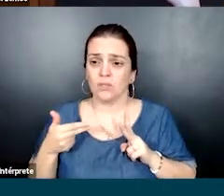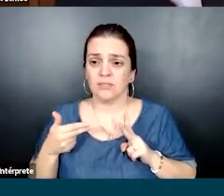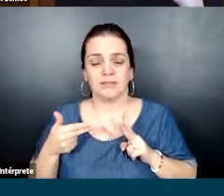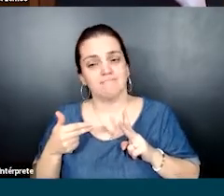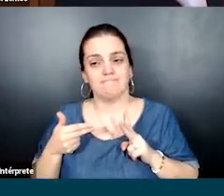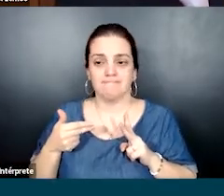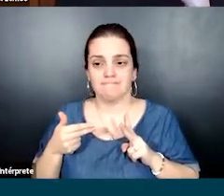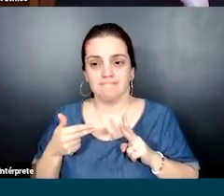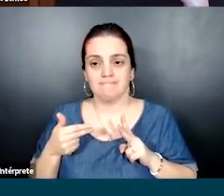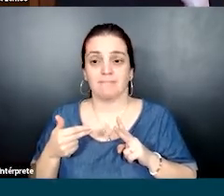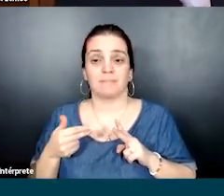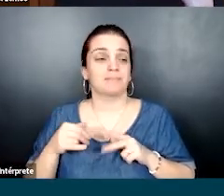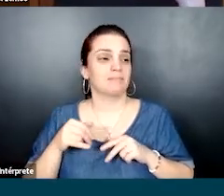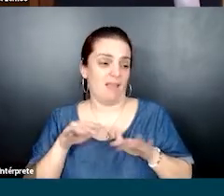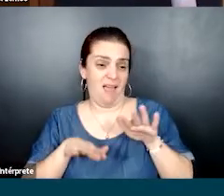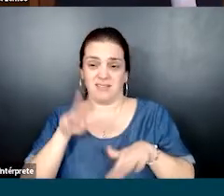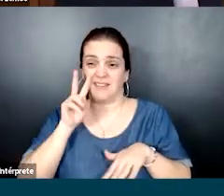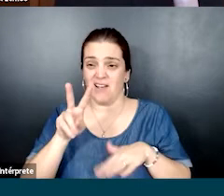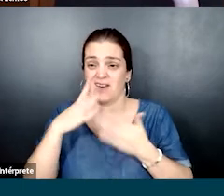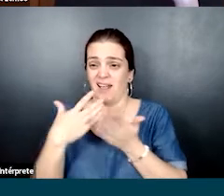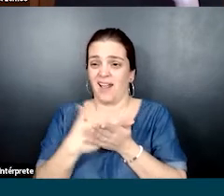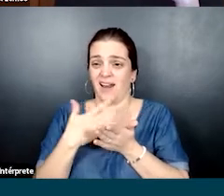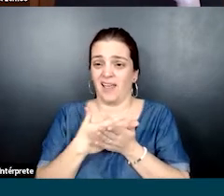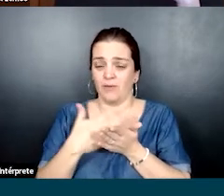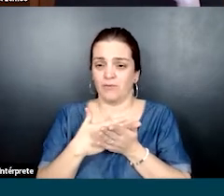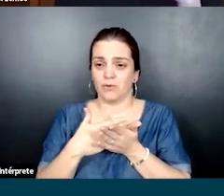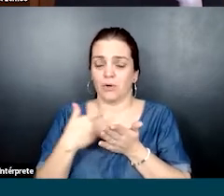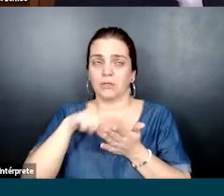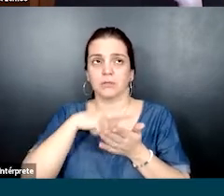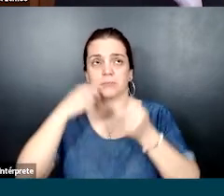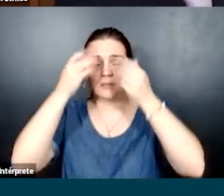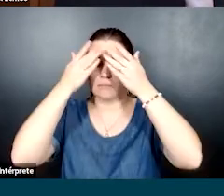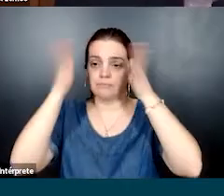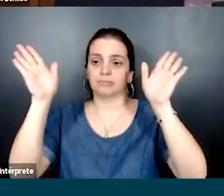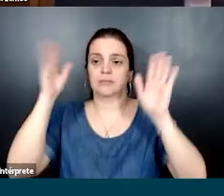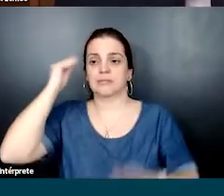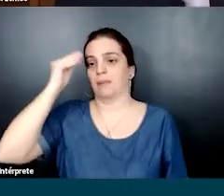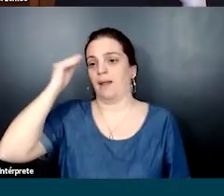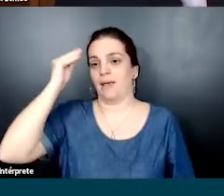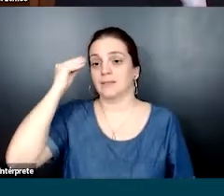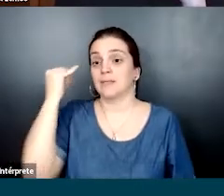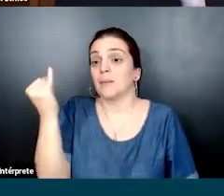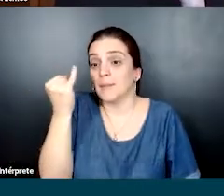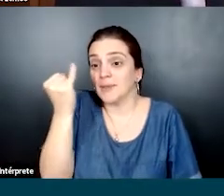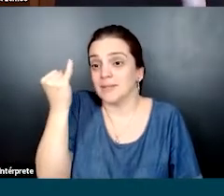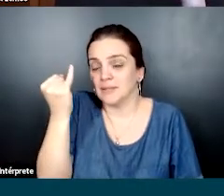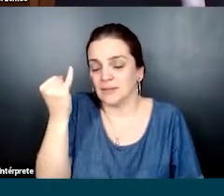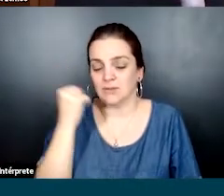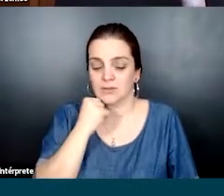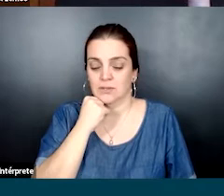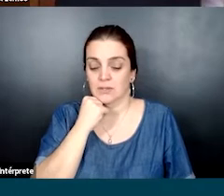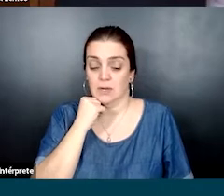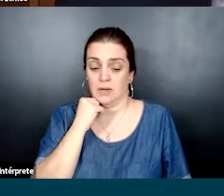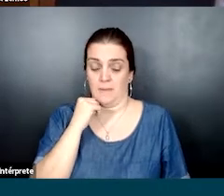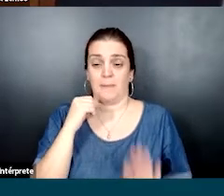costumam acontecer, como a gente tem visto nos livros, assim. Então, se abrir para esse momento de experimentação é importante.